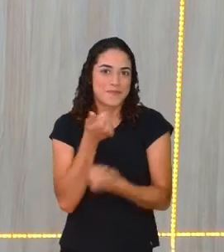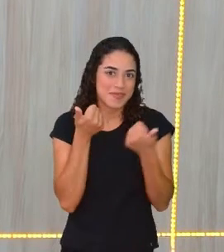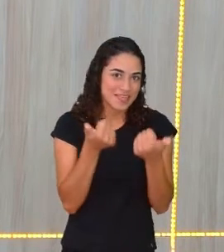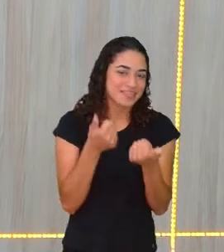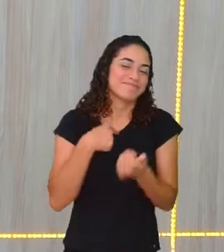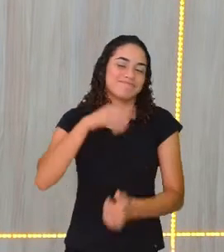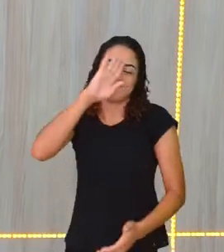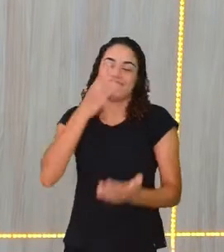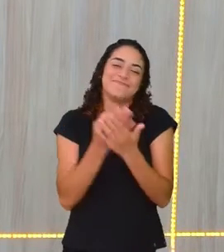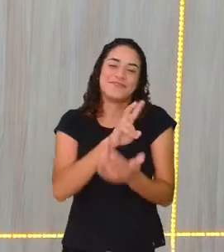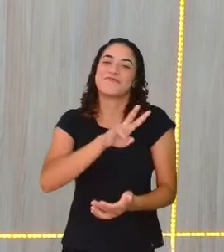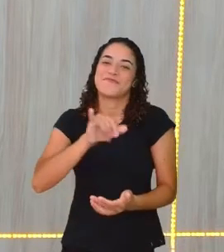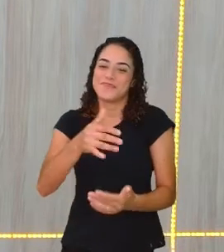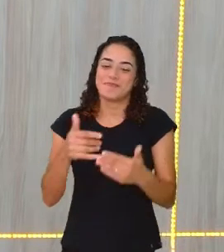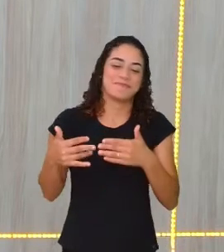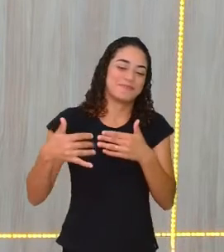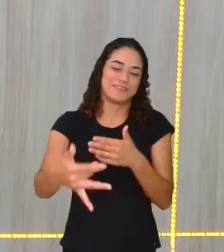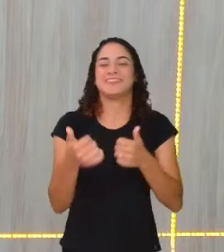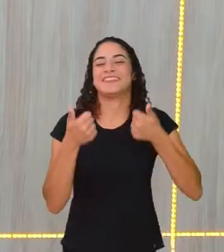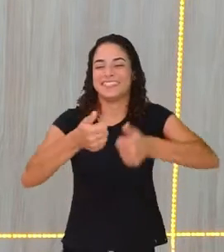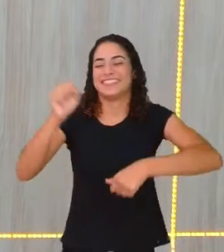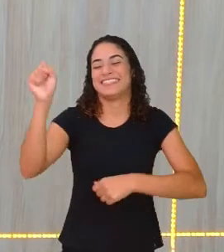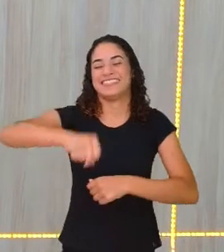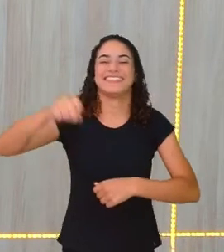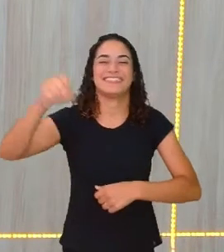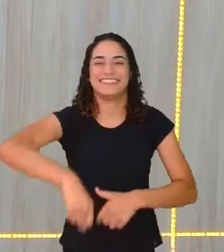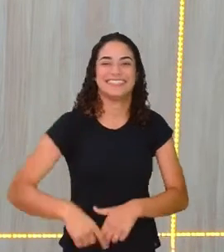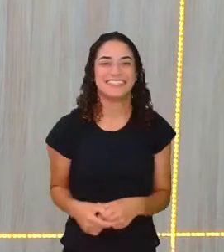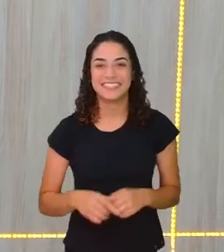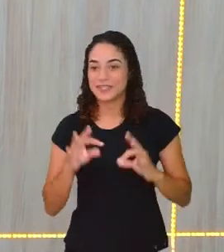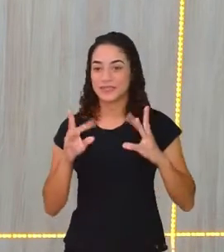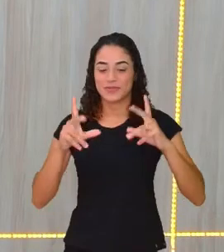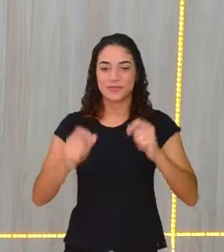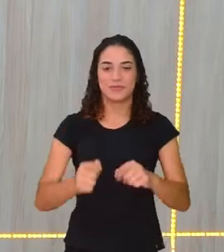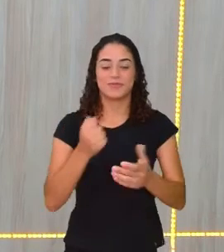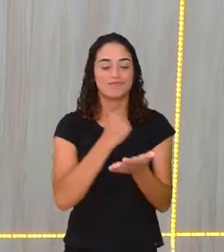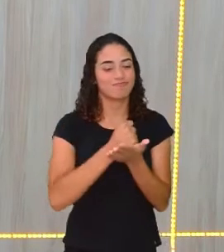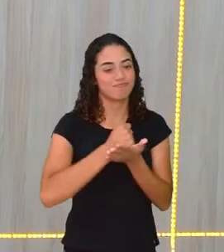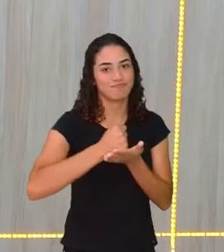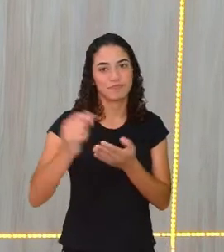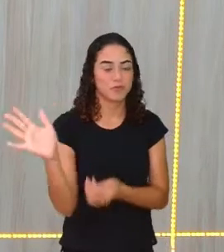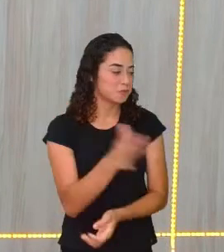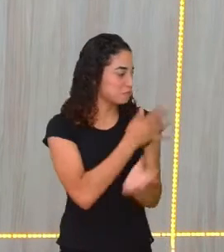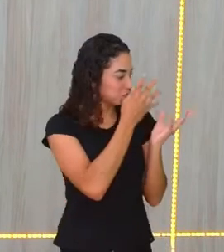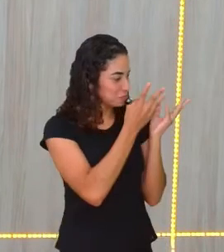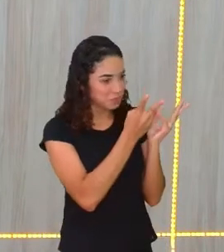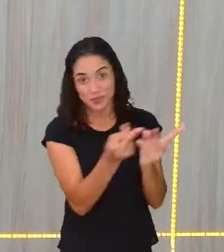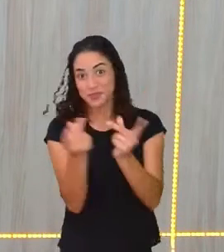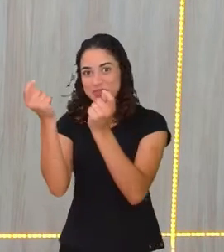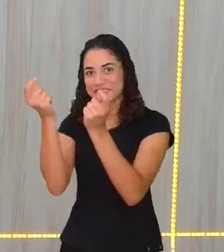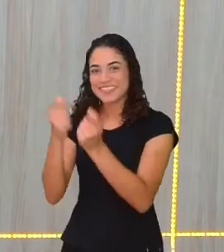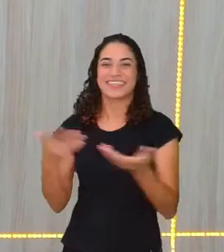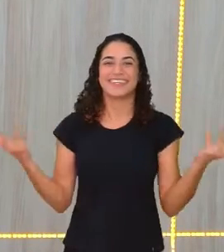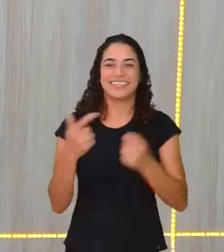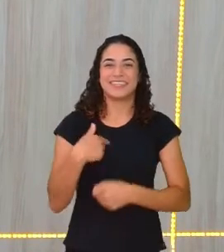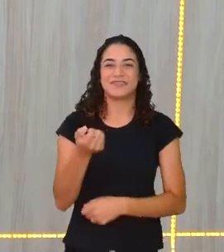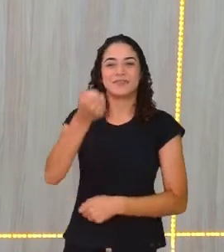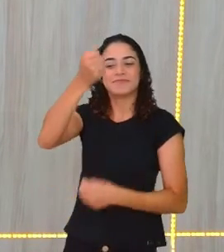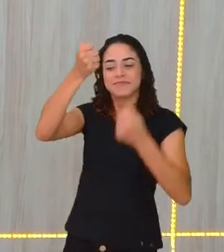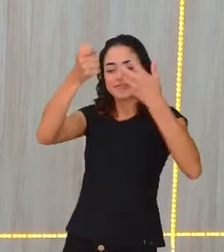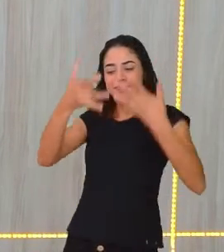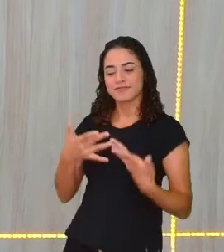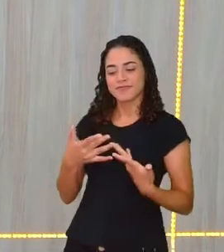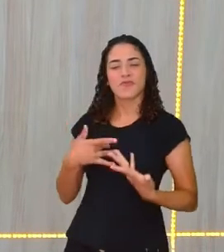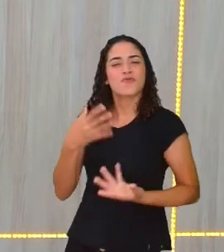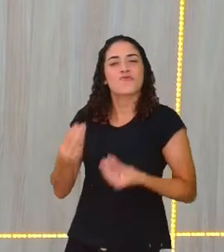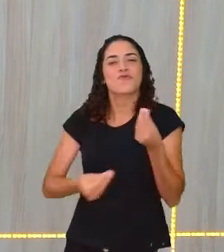acredito que irão ficar sim, não é? Tudo passa, calma, eu vou me autodescrever,